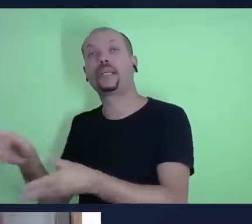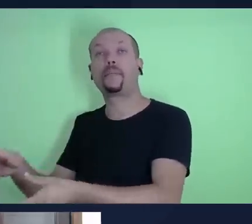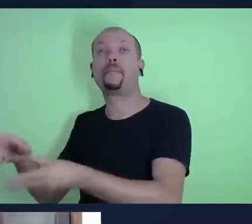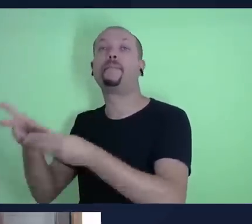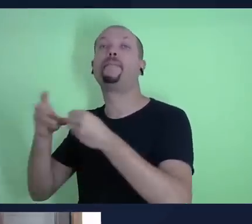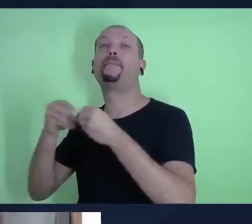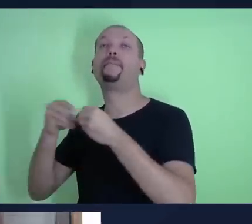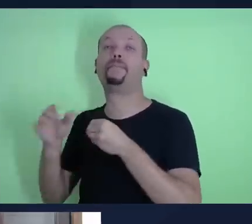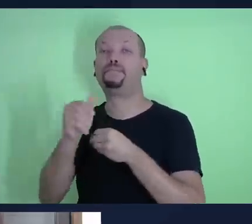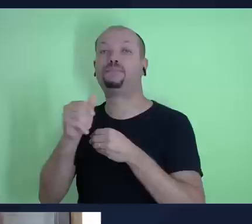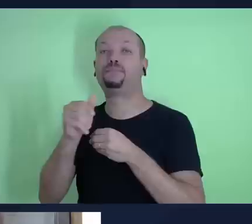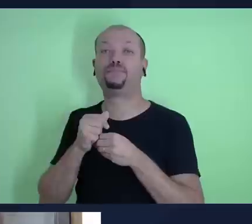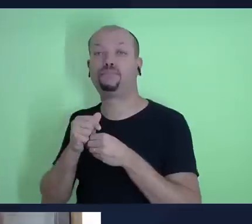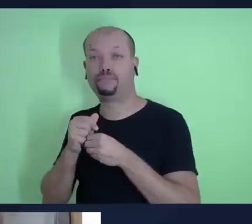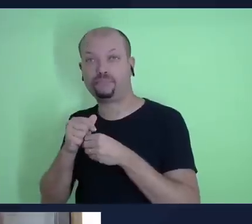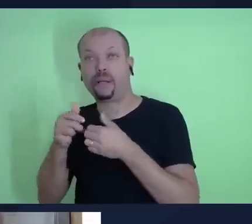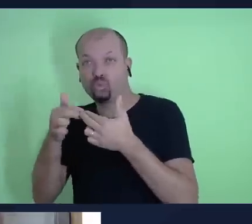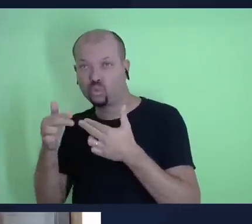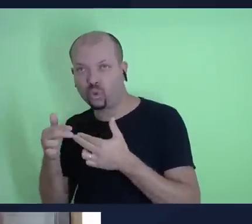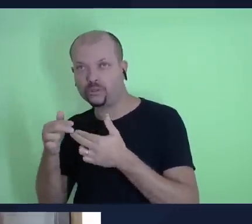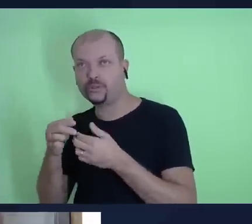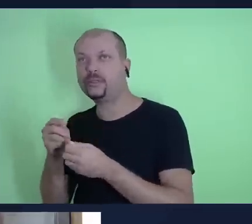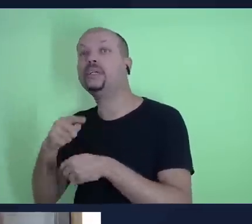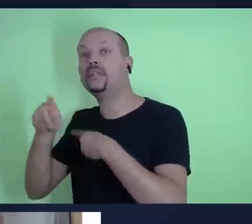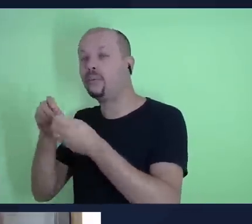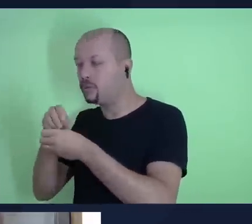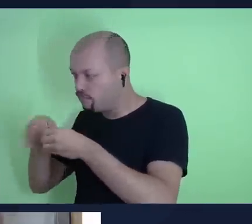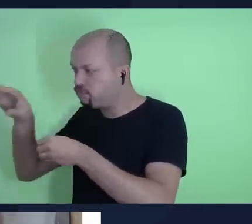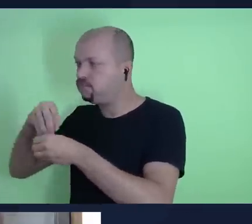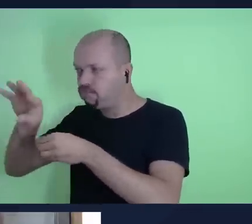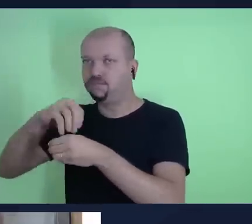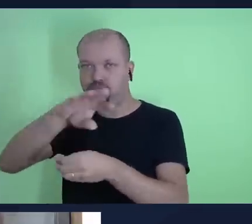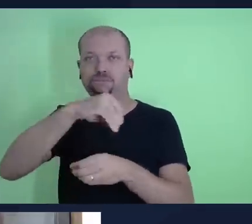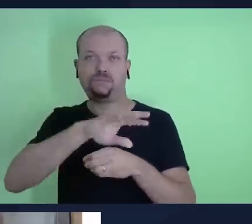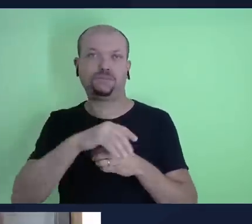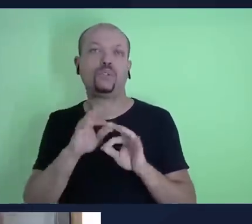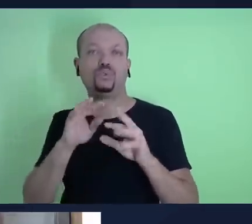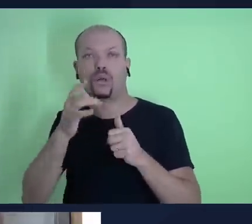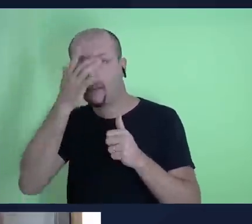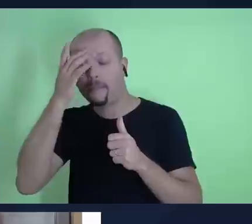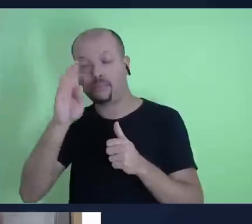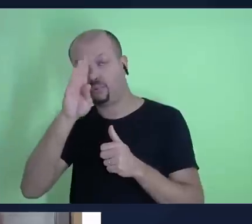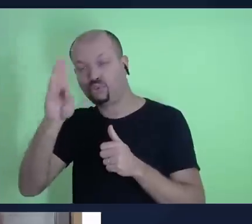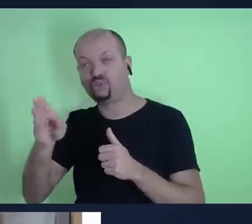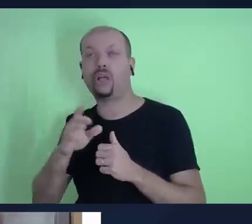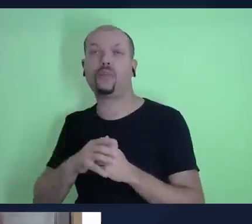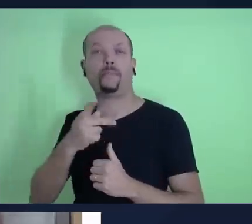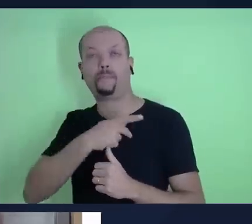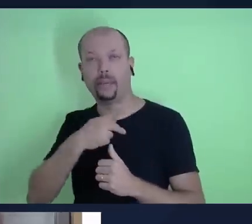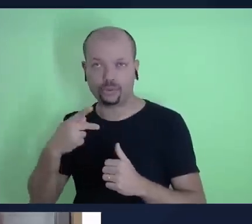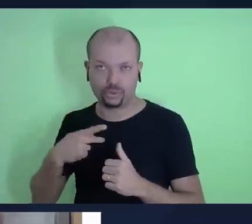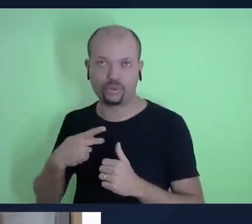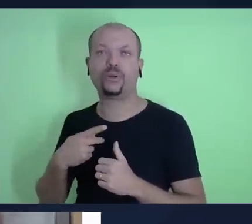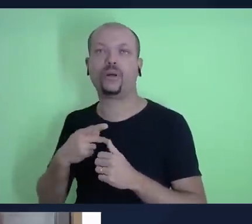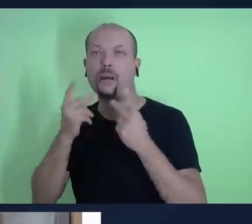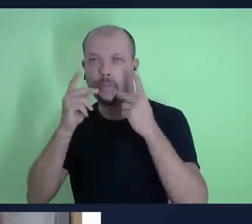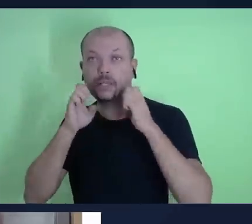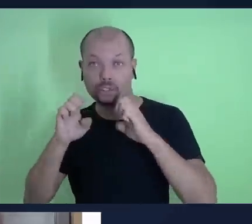recursos e distribuem entre aqueles diretamente relacionados à pregação do evangelho.